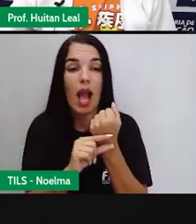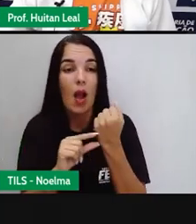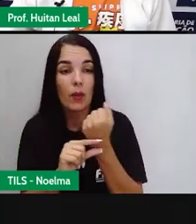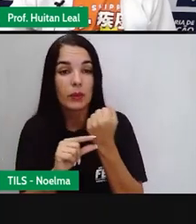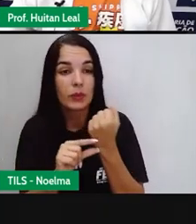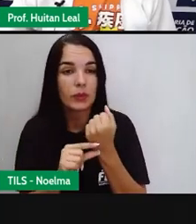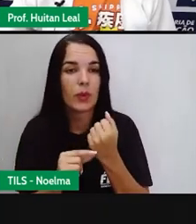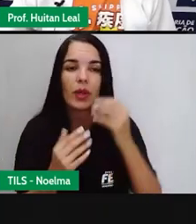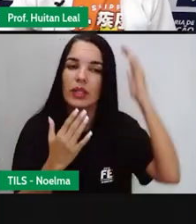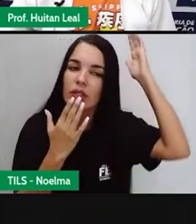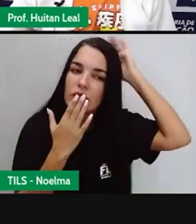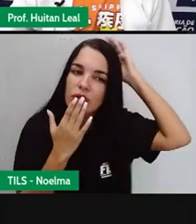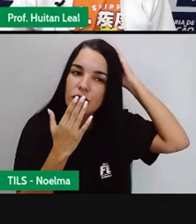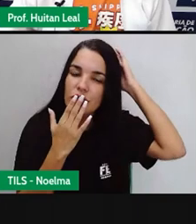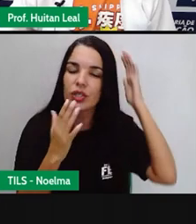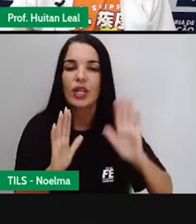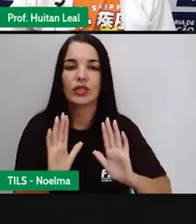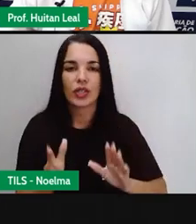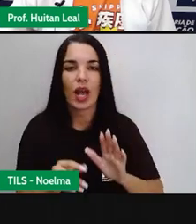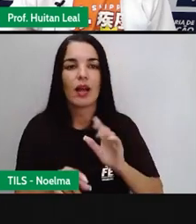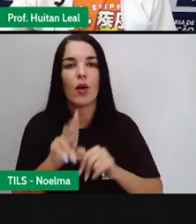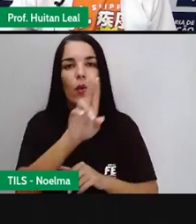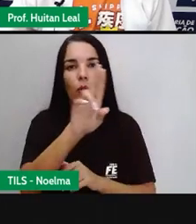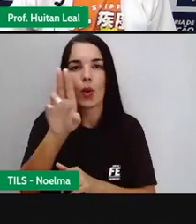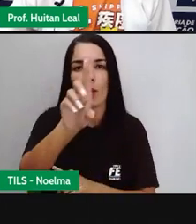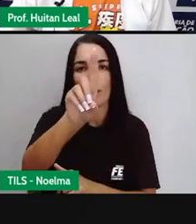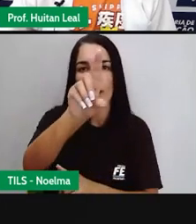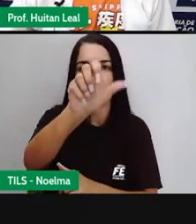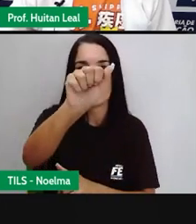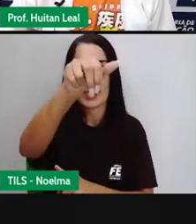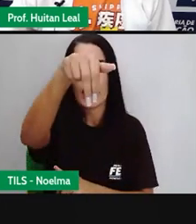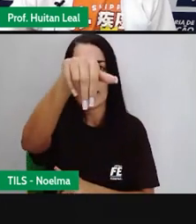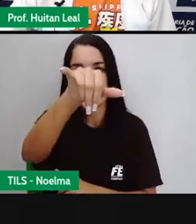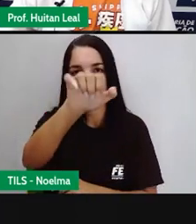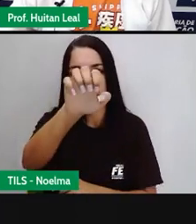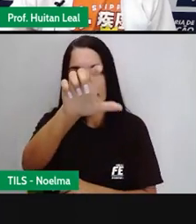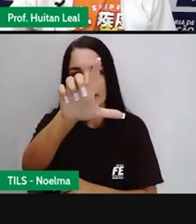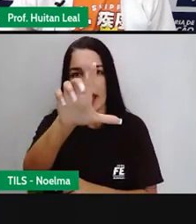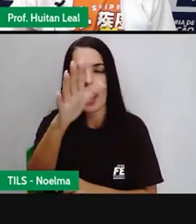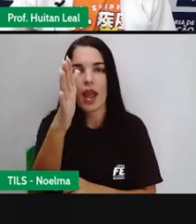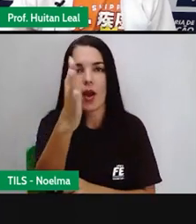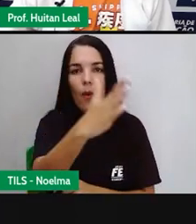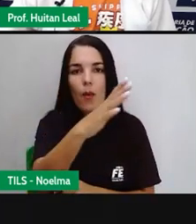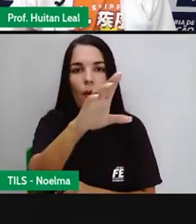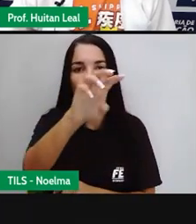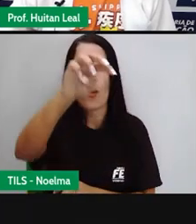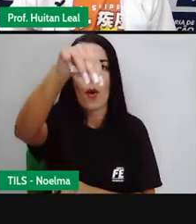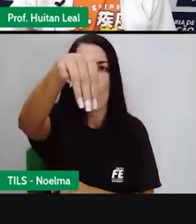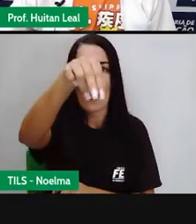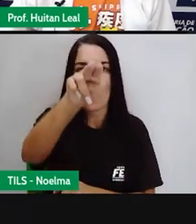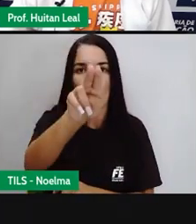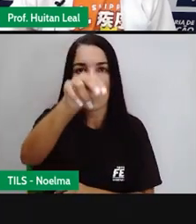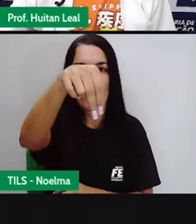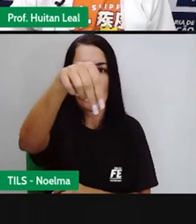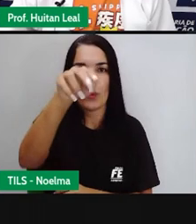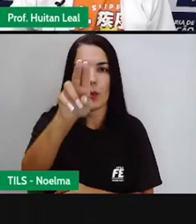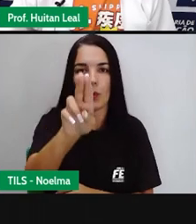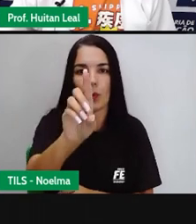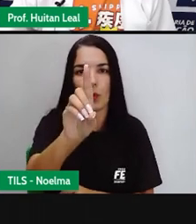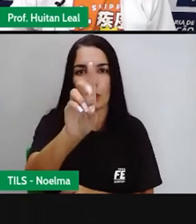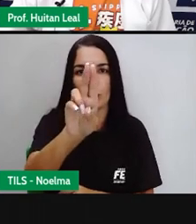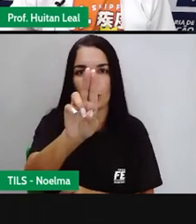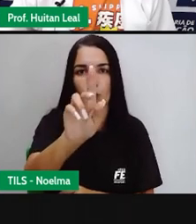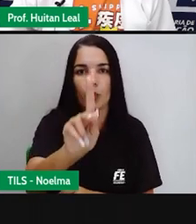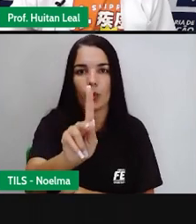já há um certo tempo. Ele produz, dentre outras produções, dentre outros escritos, livros infantis,